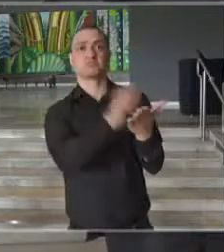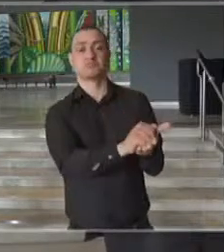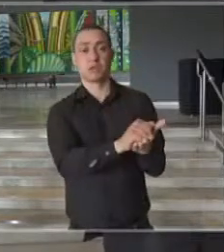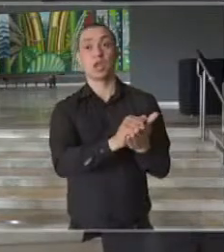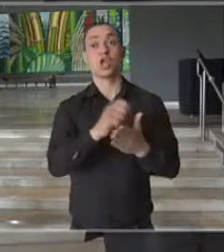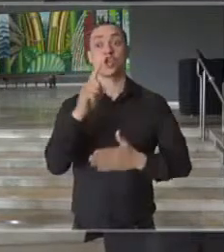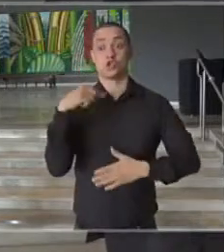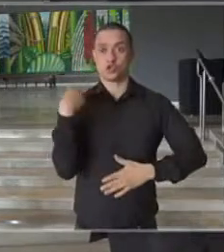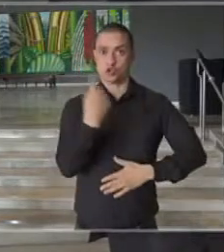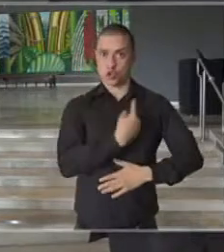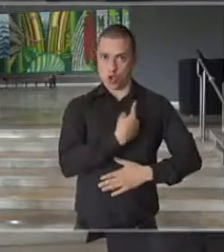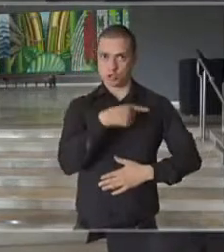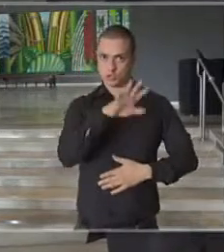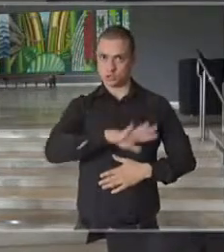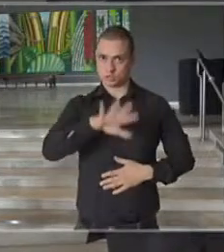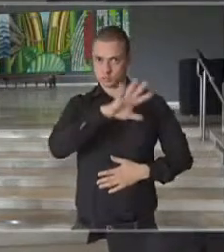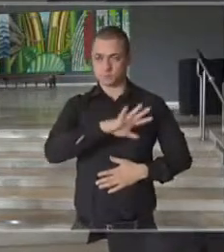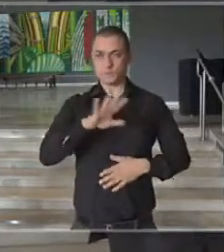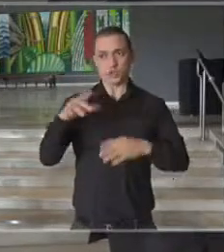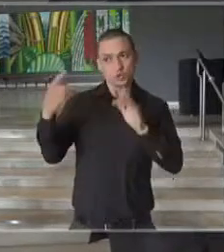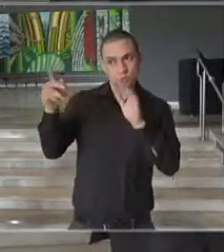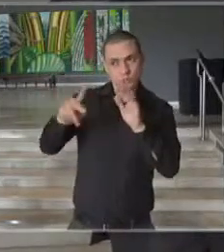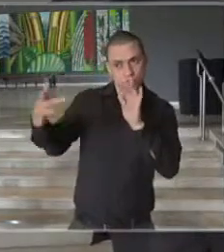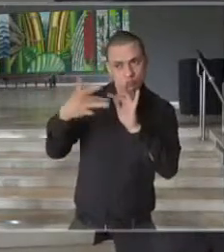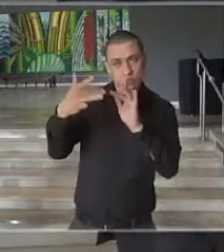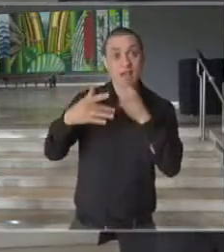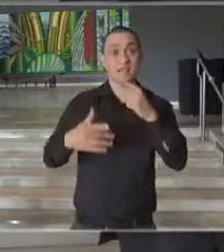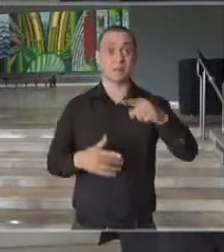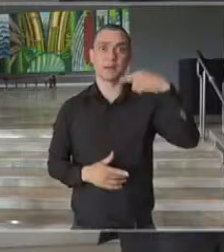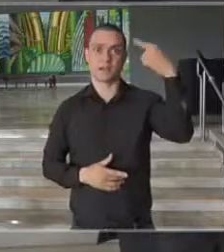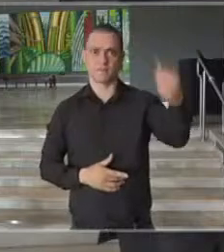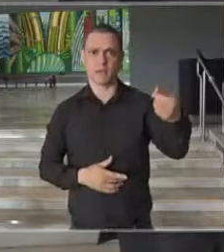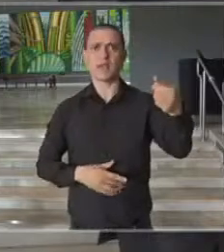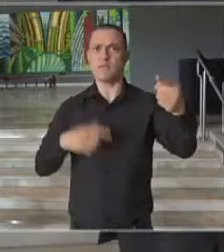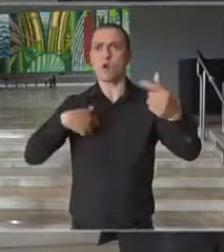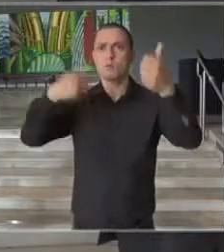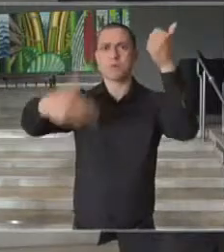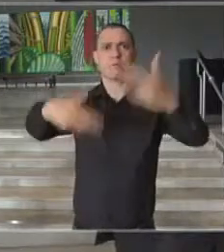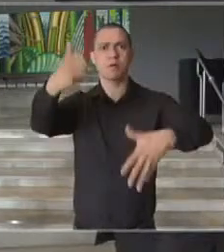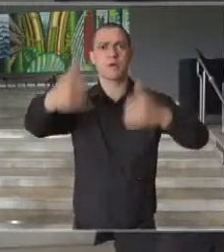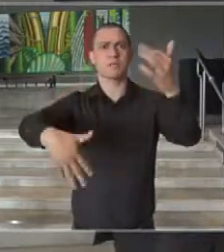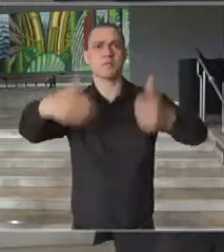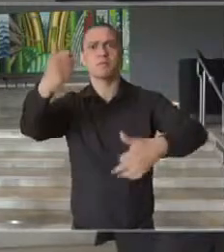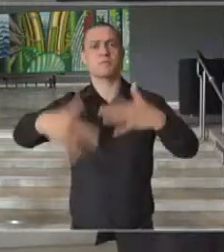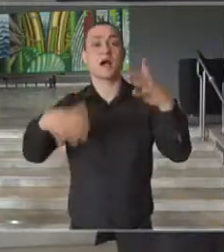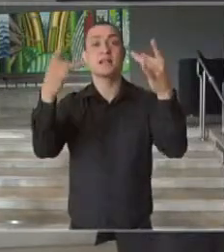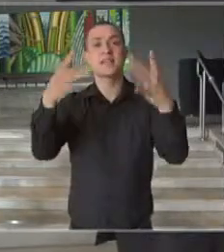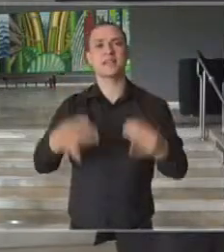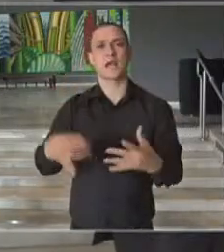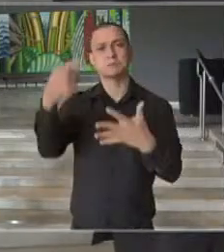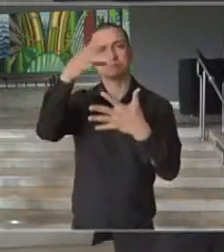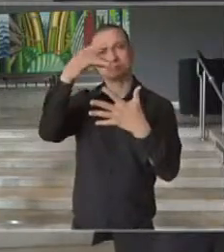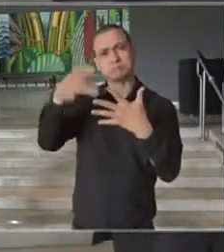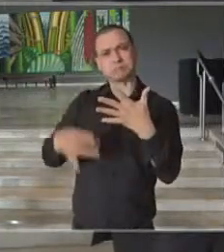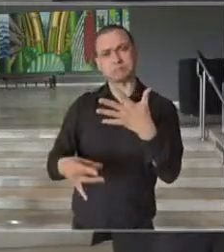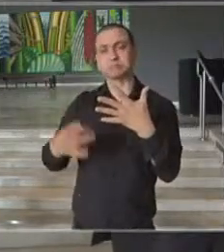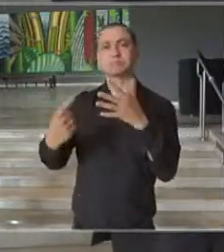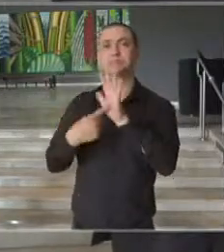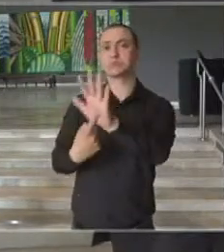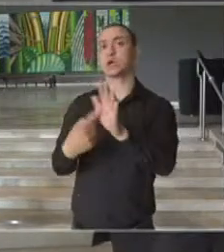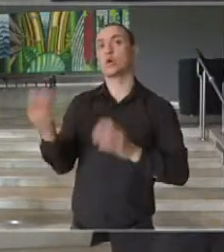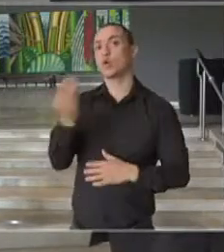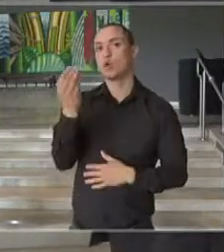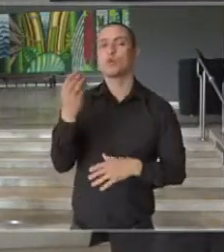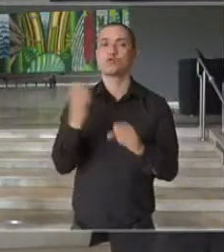para a nossa própria rede, deixo aqui o recado aos professores, durante a semana que vem, explicitando mais detalhes, explicando para a rede e construindo